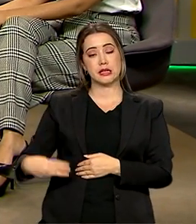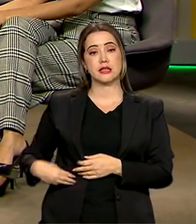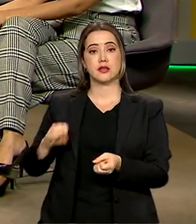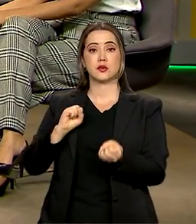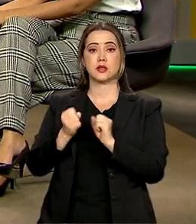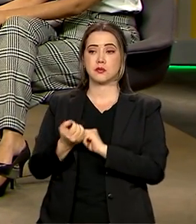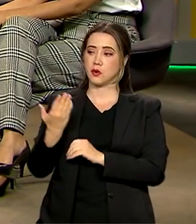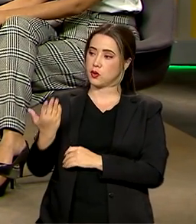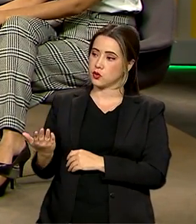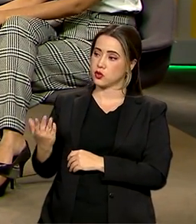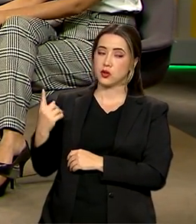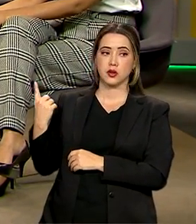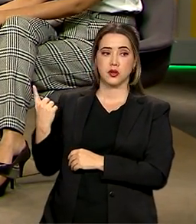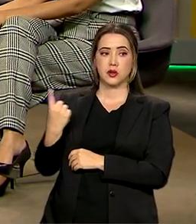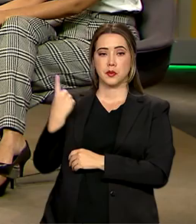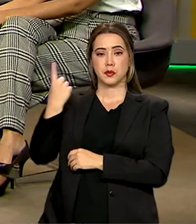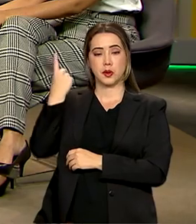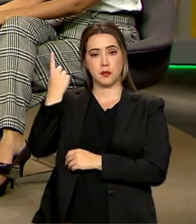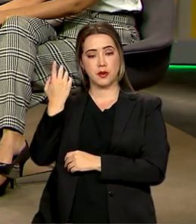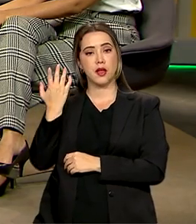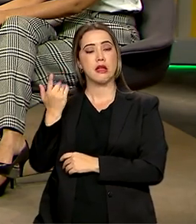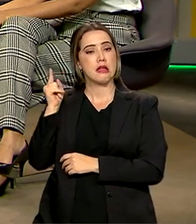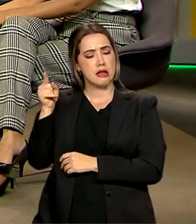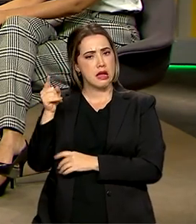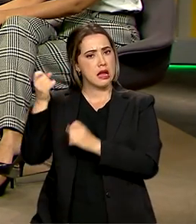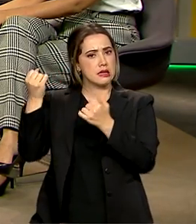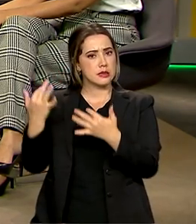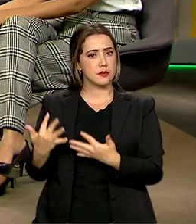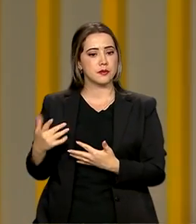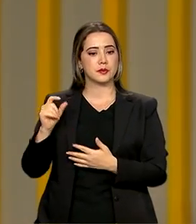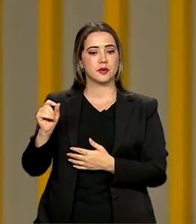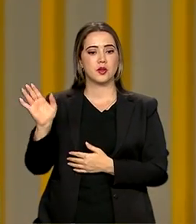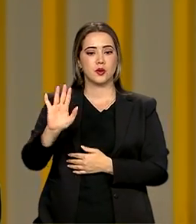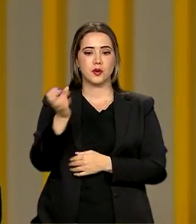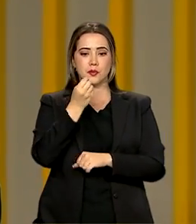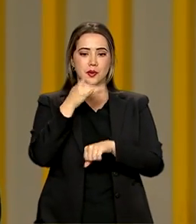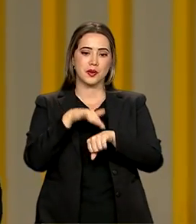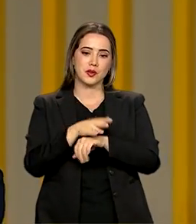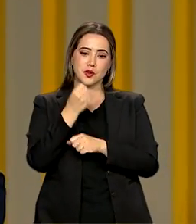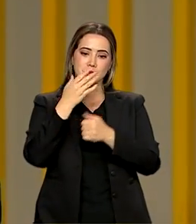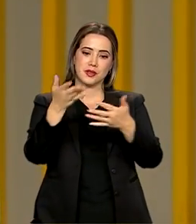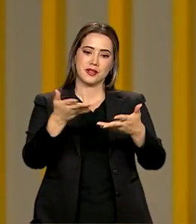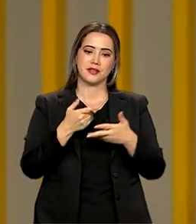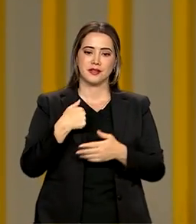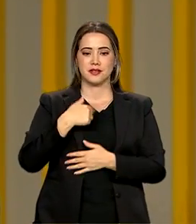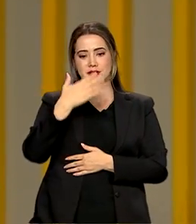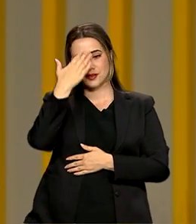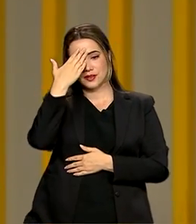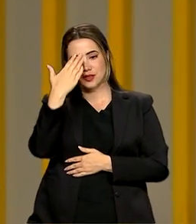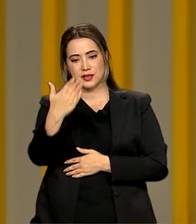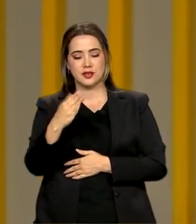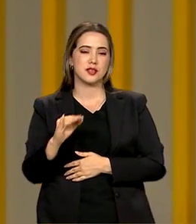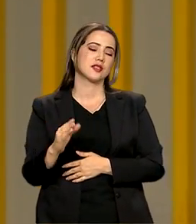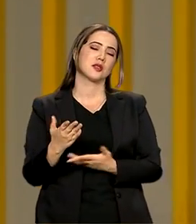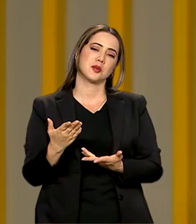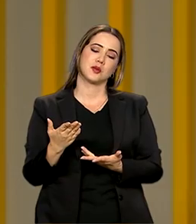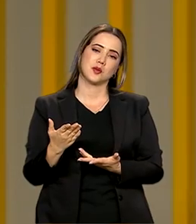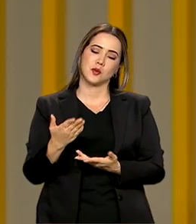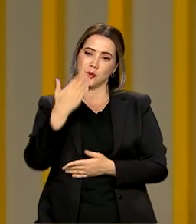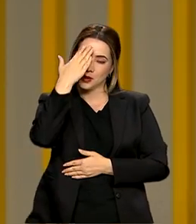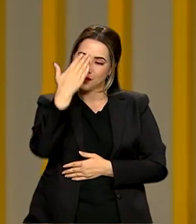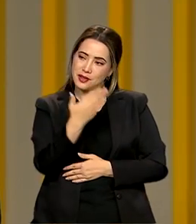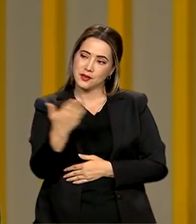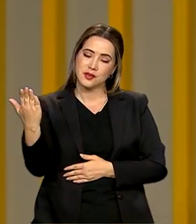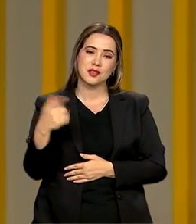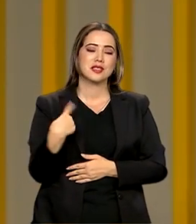Ana Moser. Boa noite, ministra. Seja bem-vinda. Muito obrigado por aceitar o nosso convite. Obrigada a vocês por abrir espaço para nós falarmos do esporte